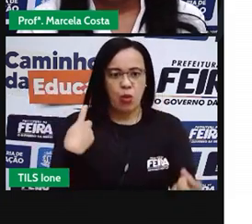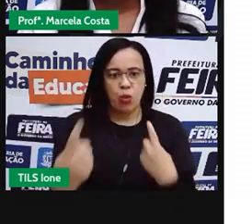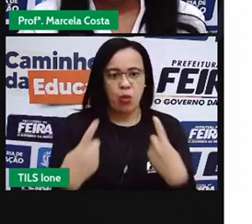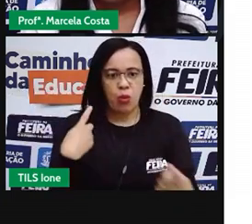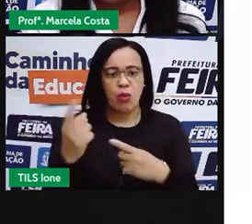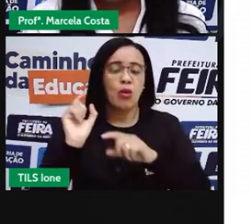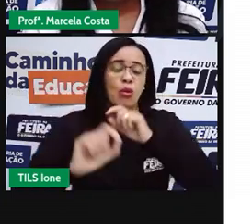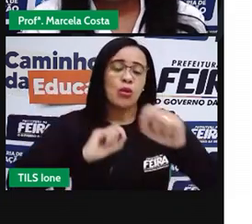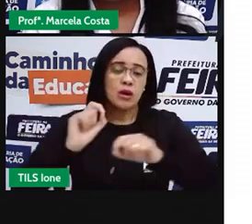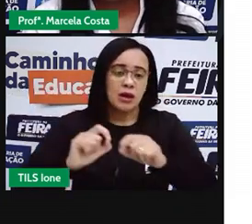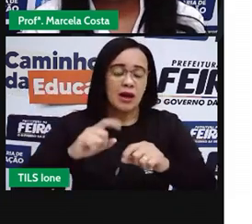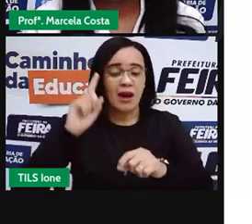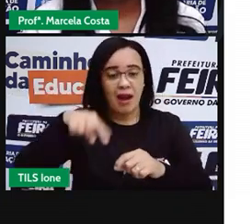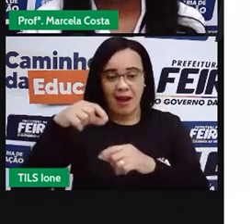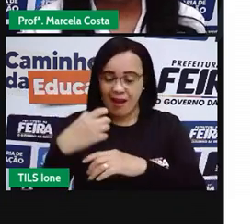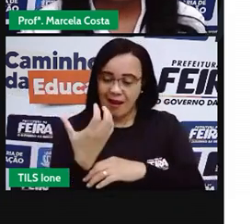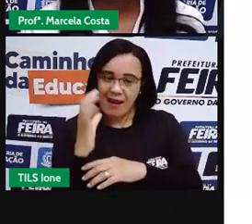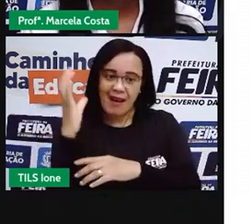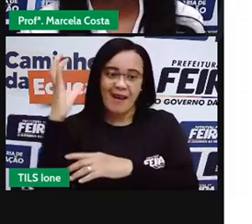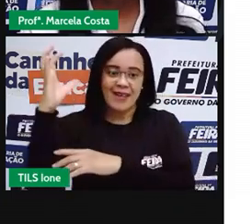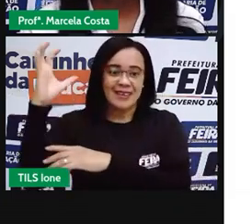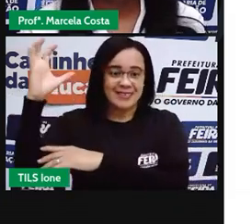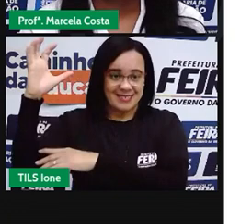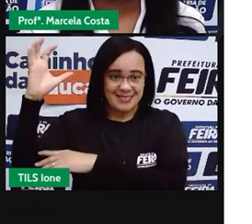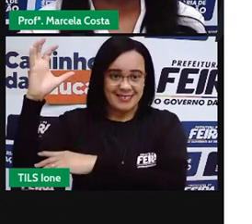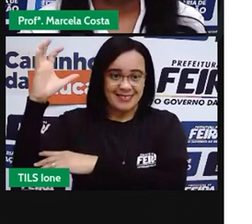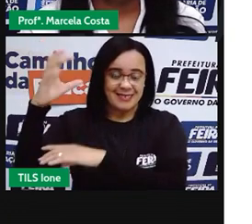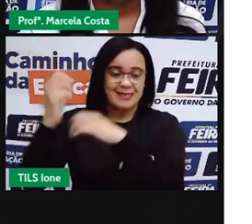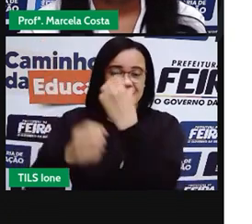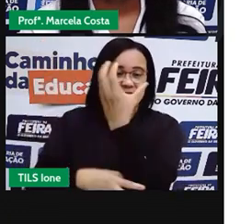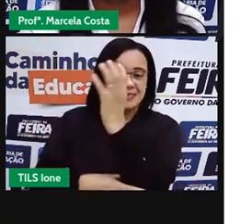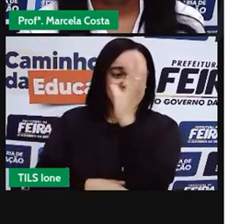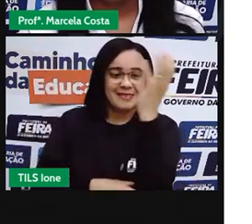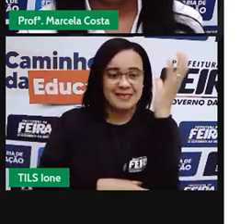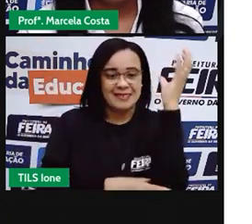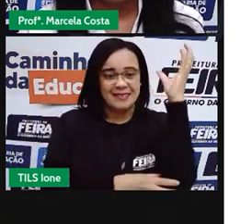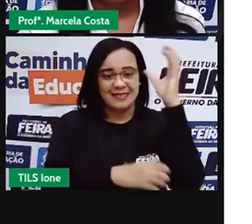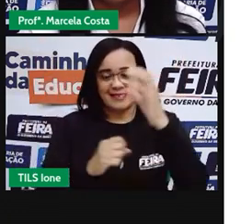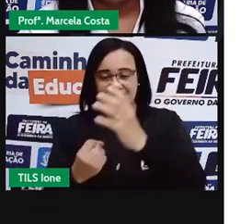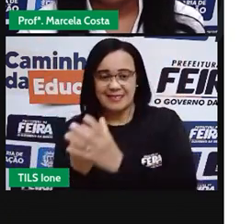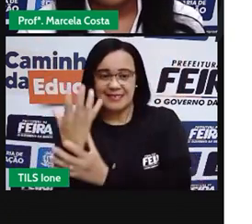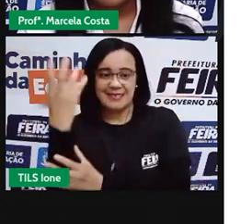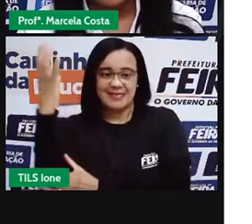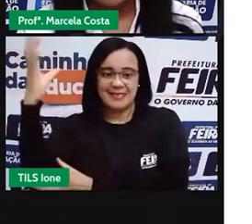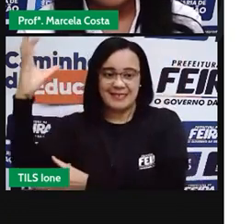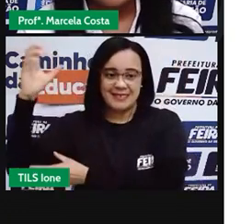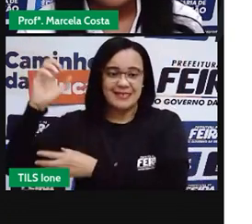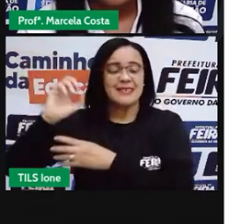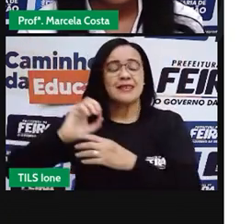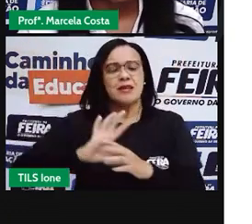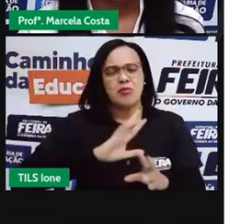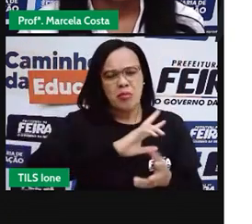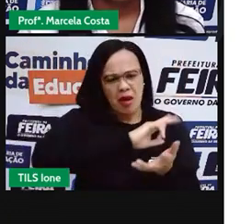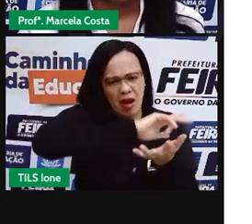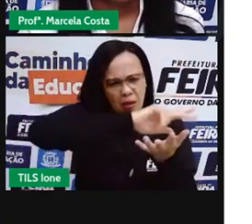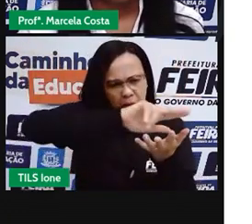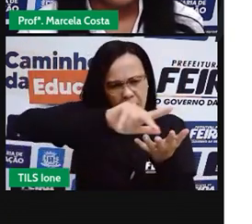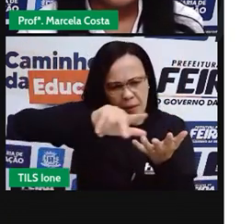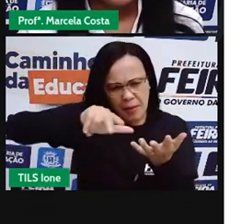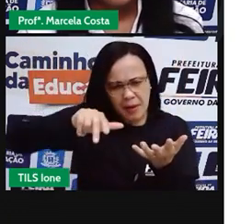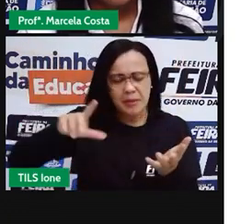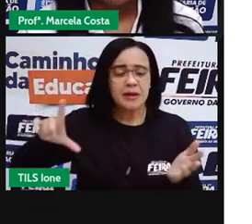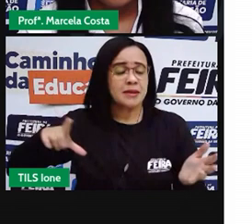Veja que essas plantas, elas têm tamanhos diferentes, são de